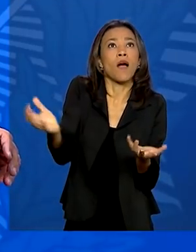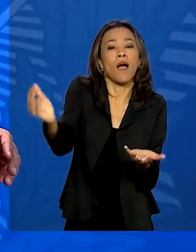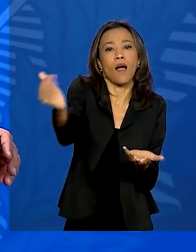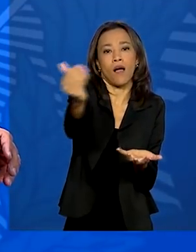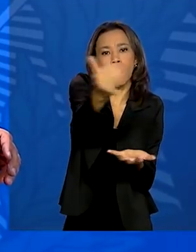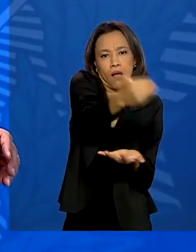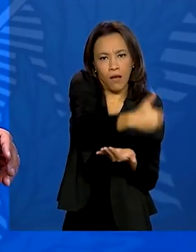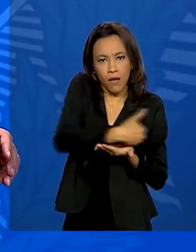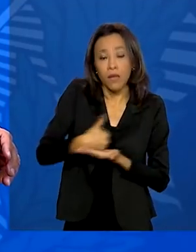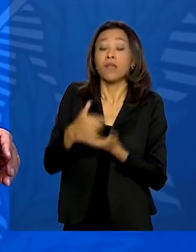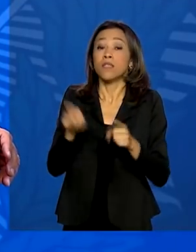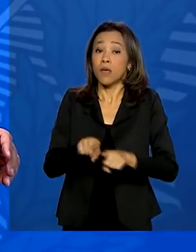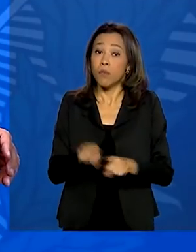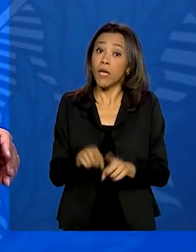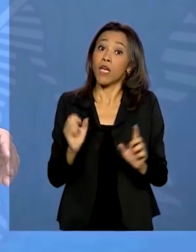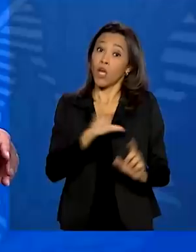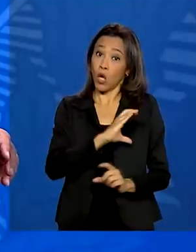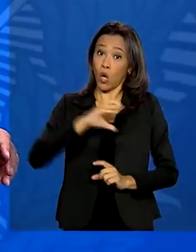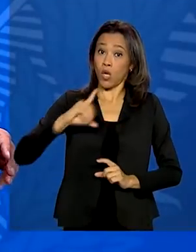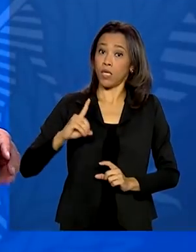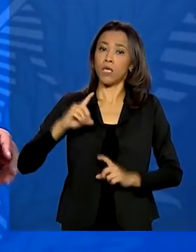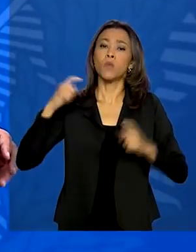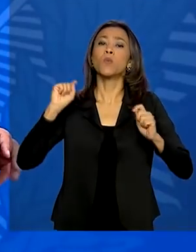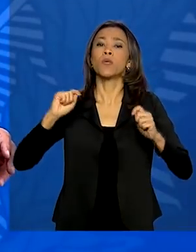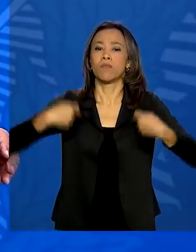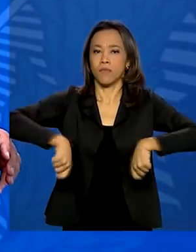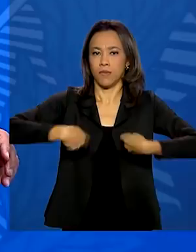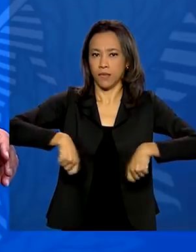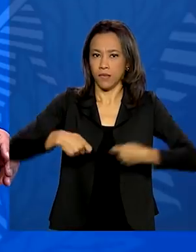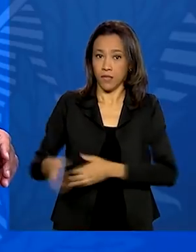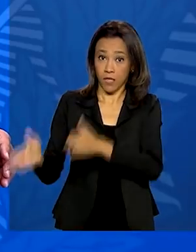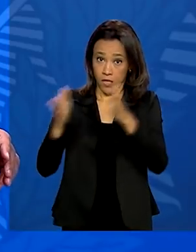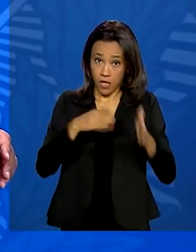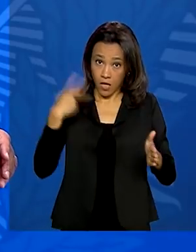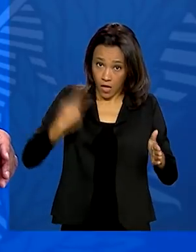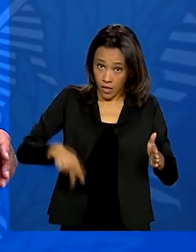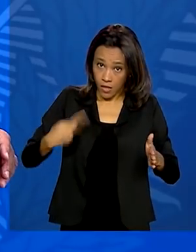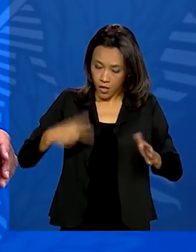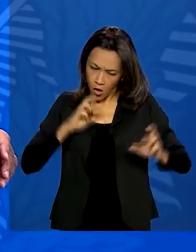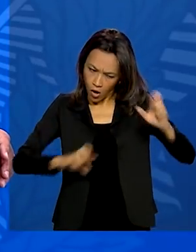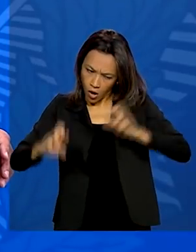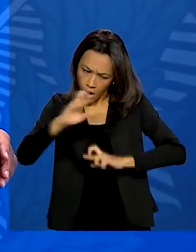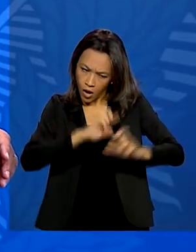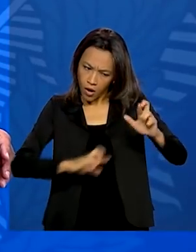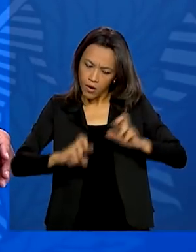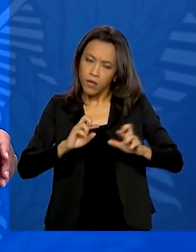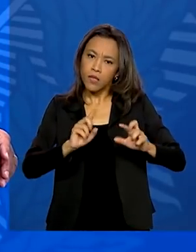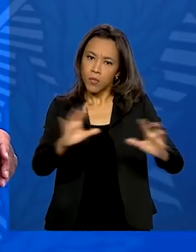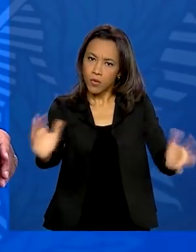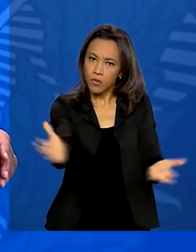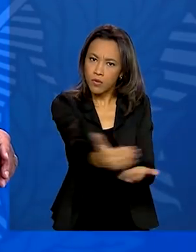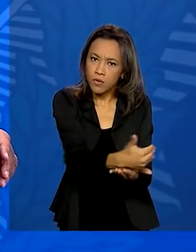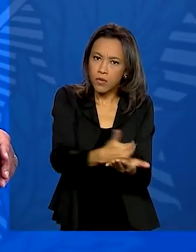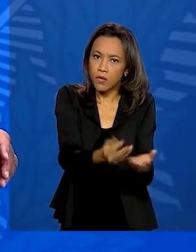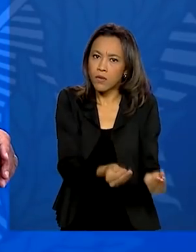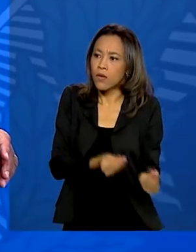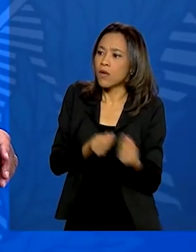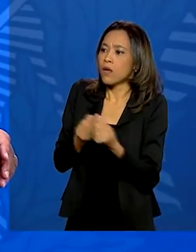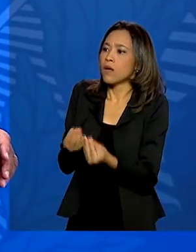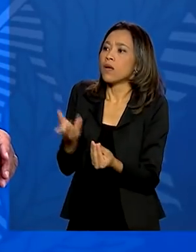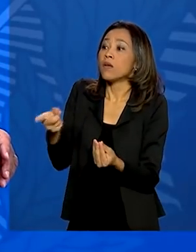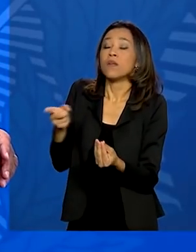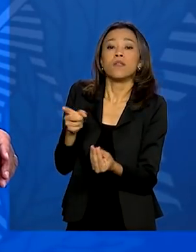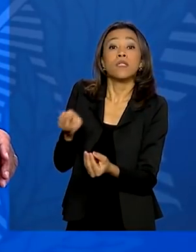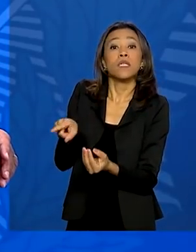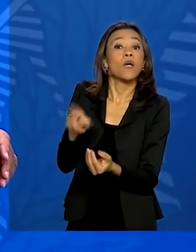logística do que for necessário. Nós monitoramos o resultado e proporcionamos ao presidente um feedback das